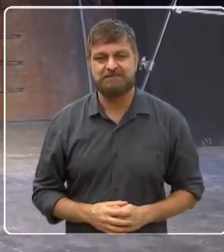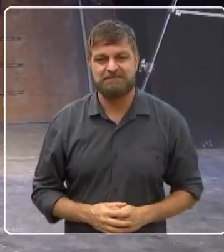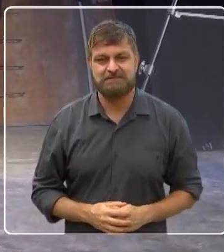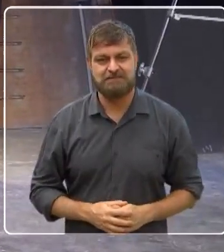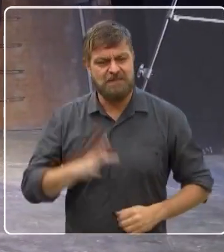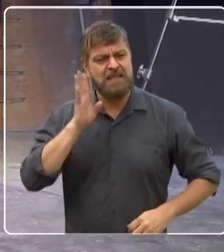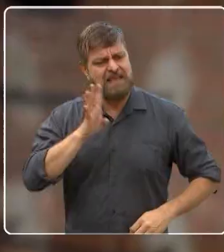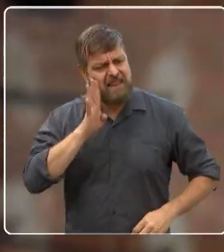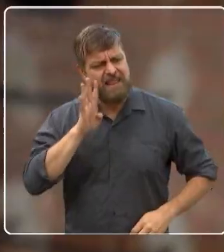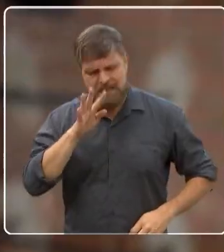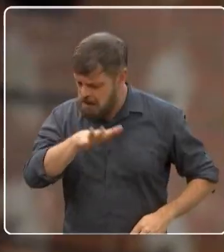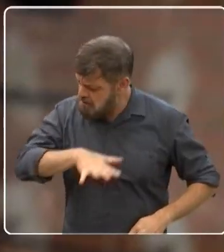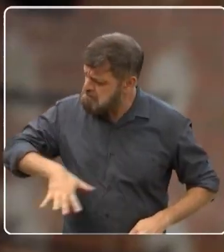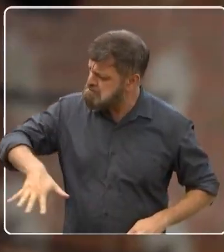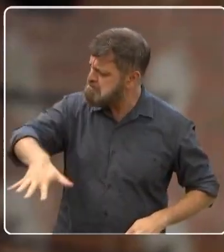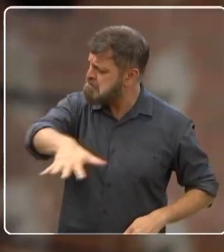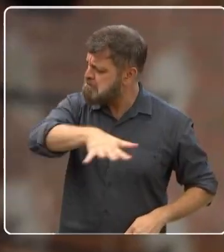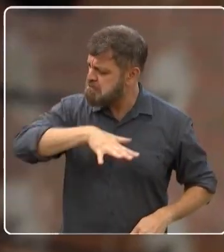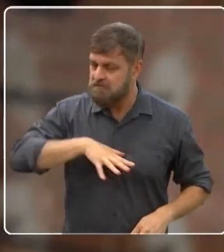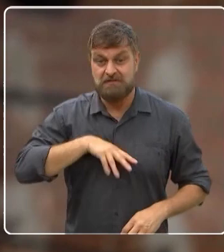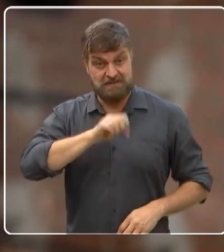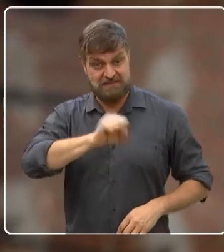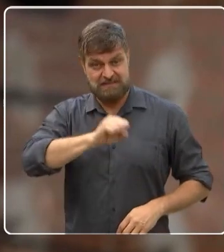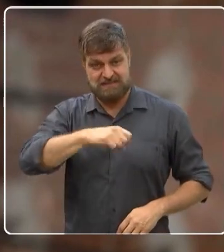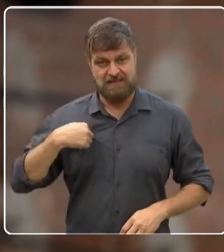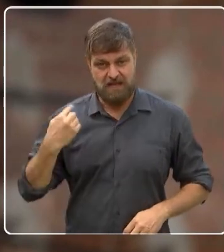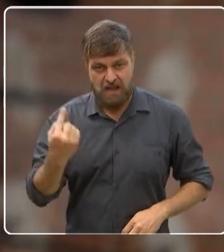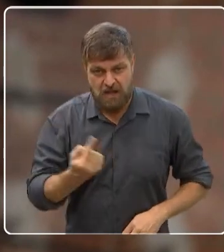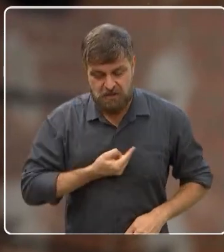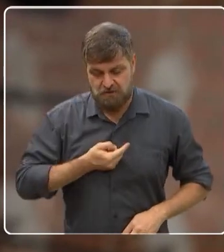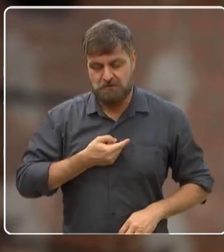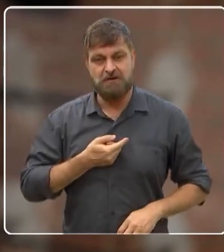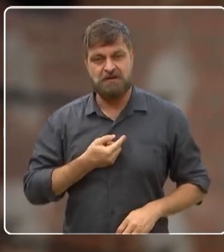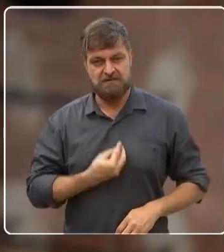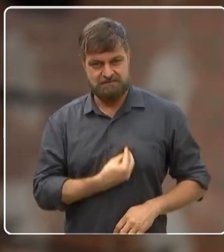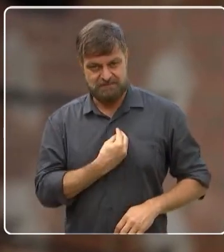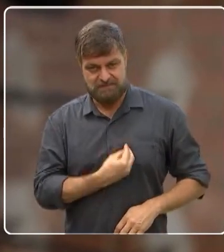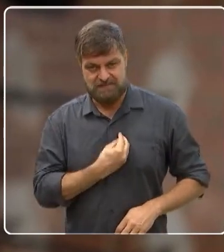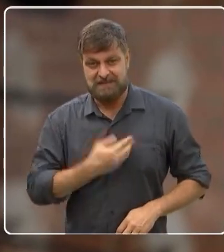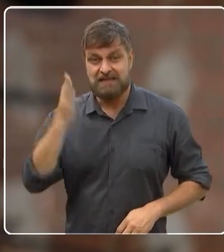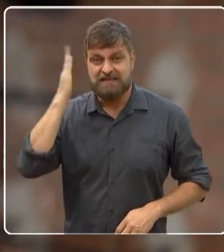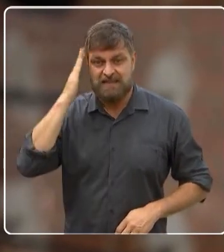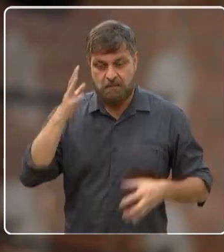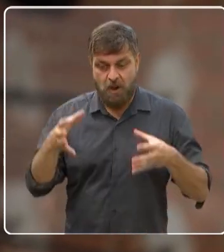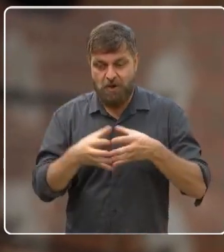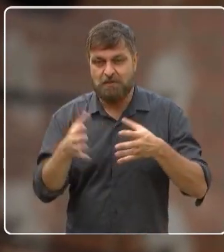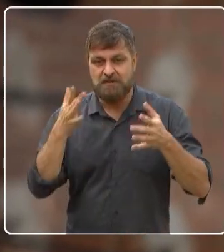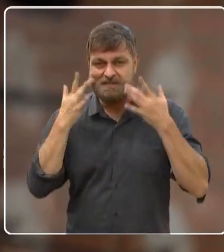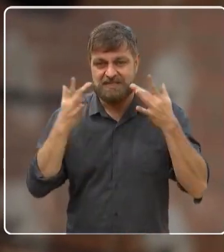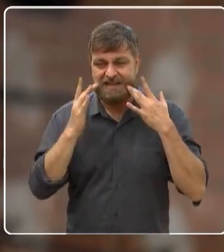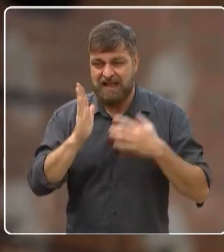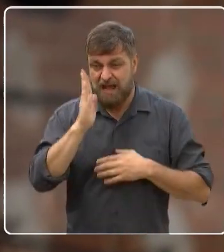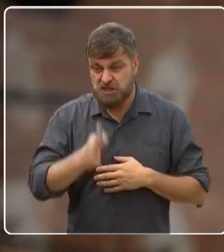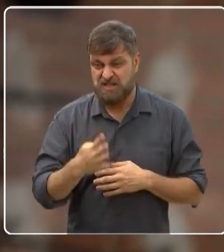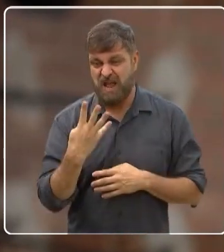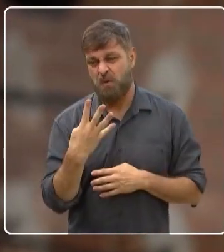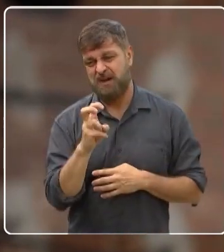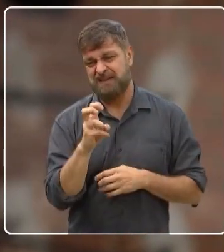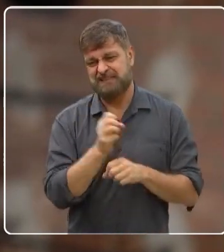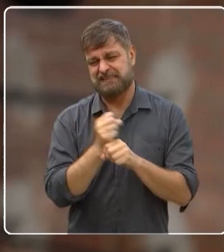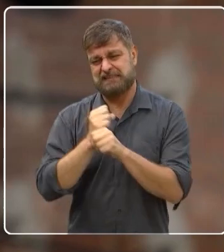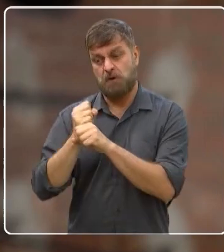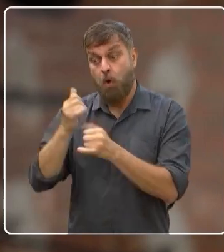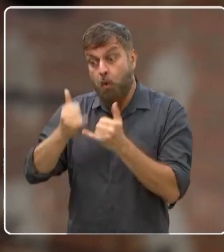Que legal aqui, né? Sim, sim. Nós estamos aqui, você sabe que a companhia tem mais de 45 anos,